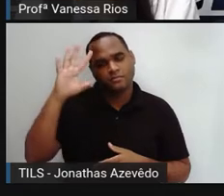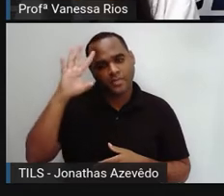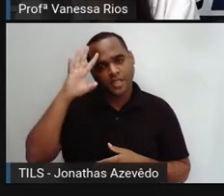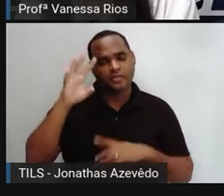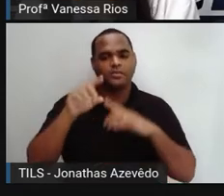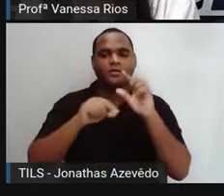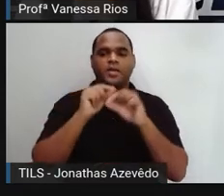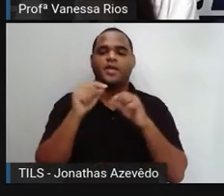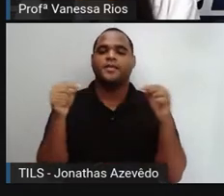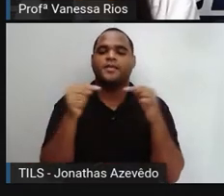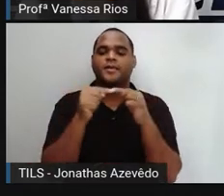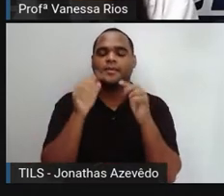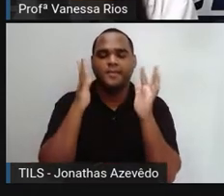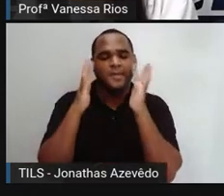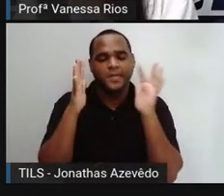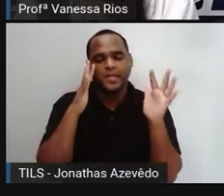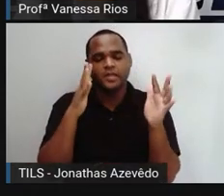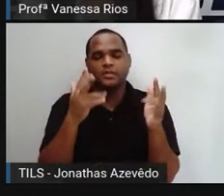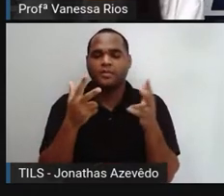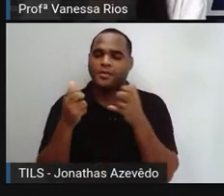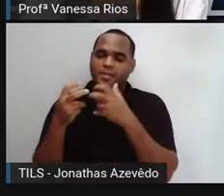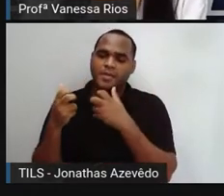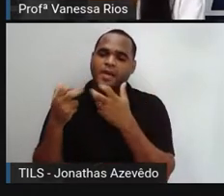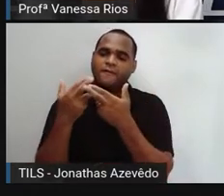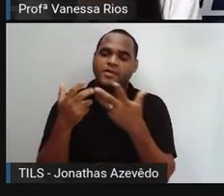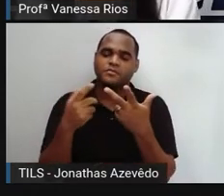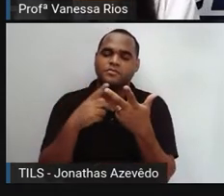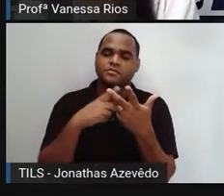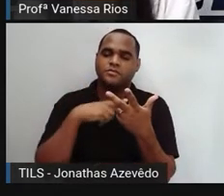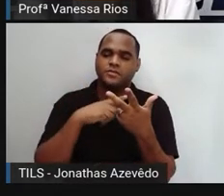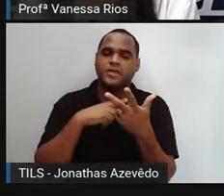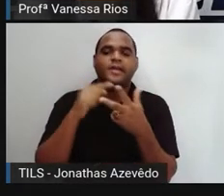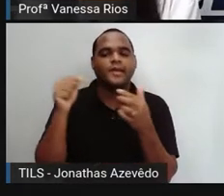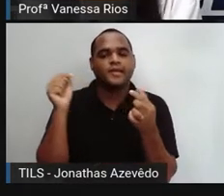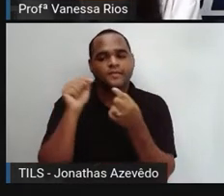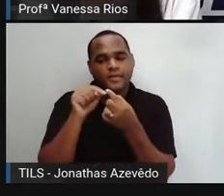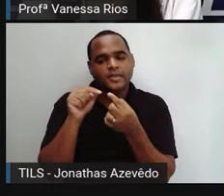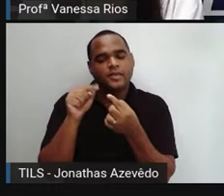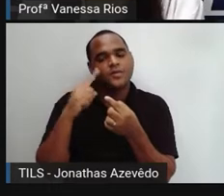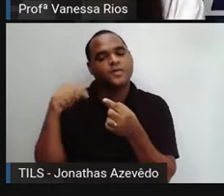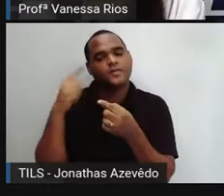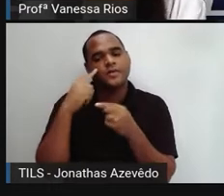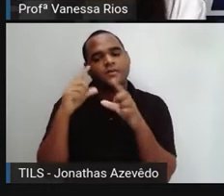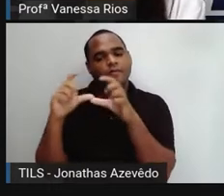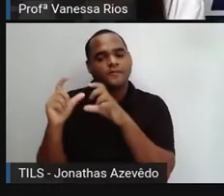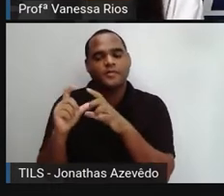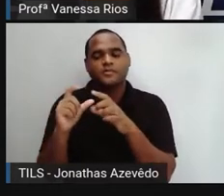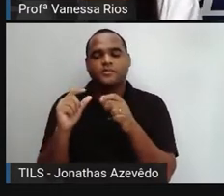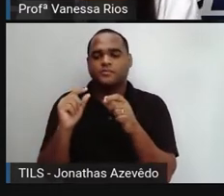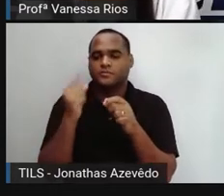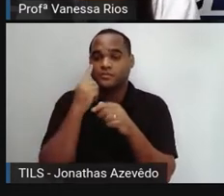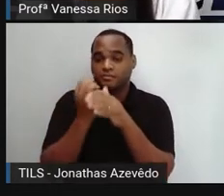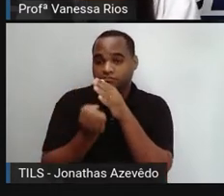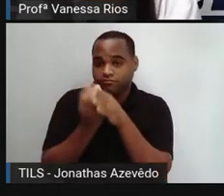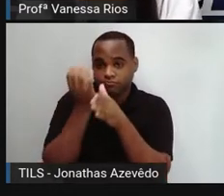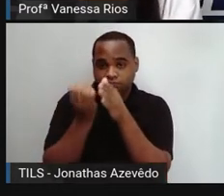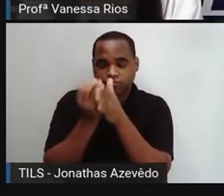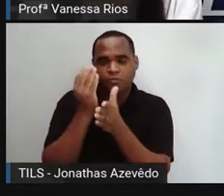esse pensamento, é para a gente observar. Independente da forma como a fotografia apareça, né? Apenas